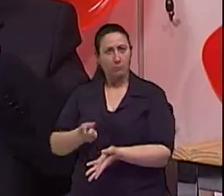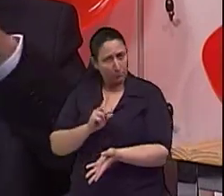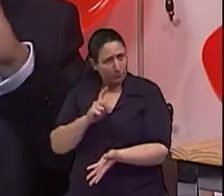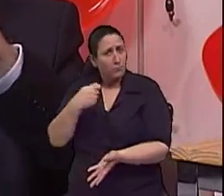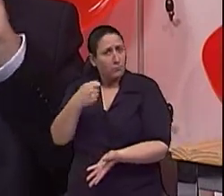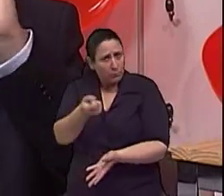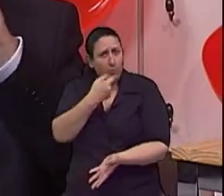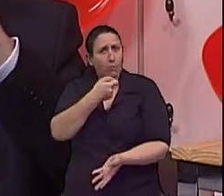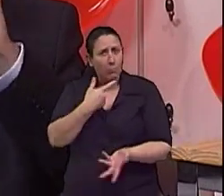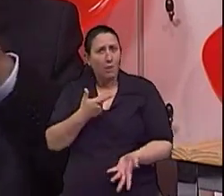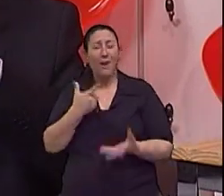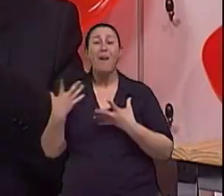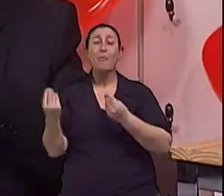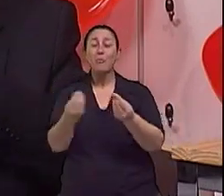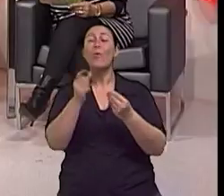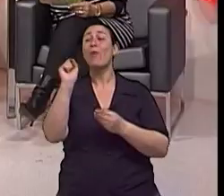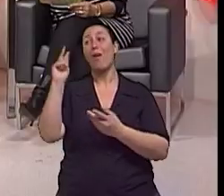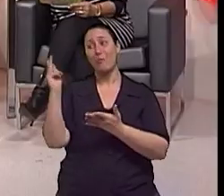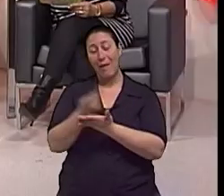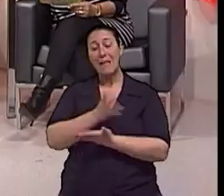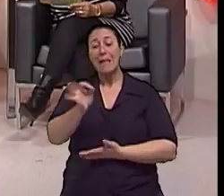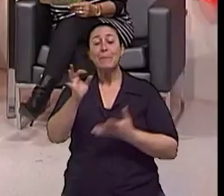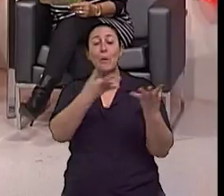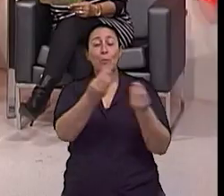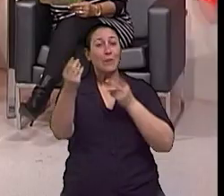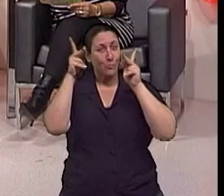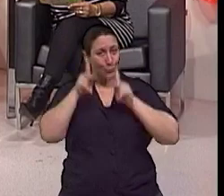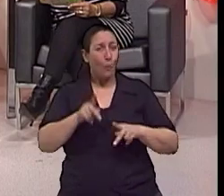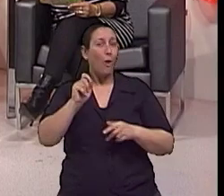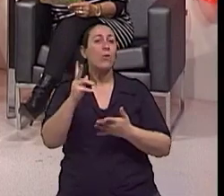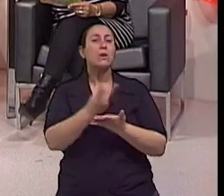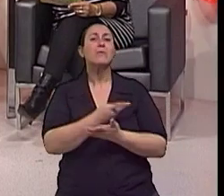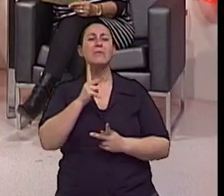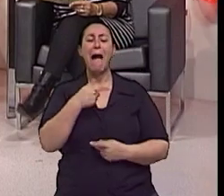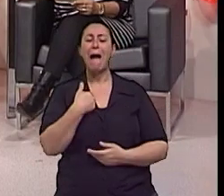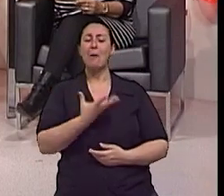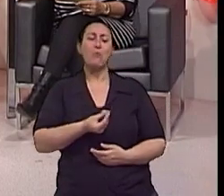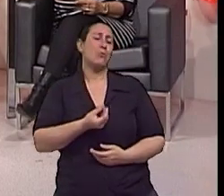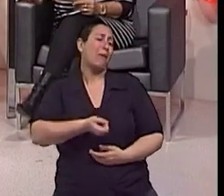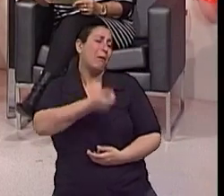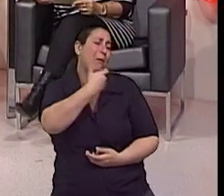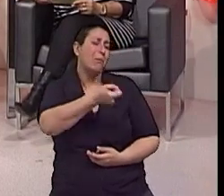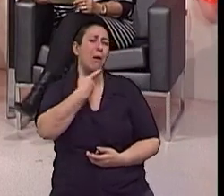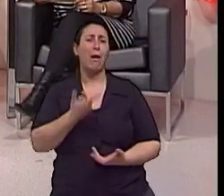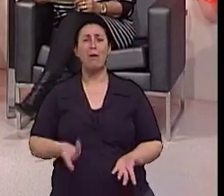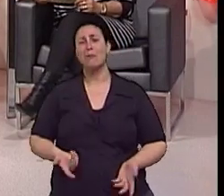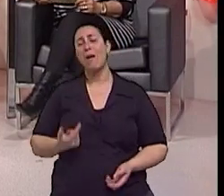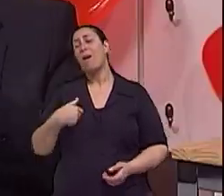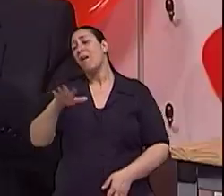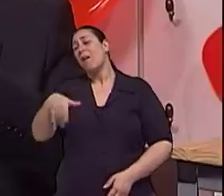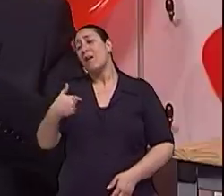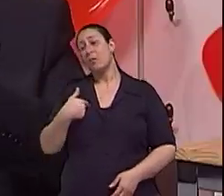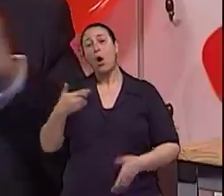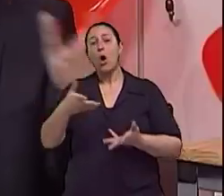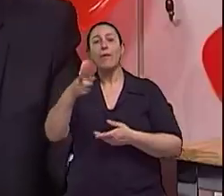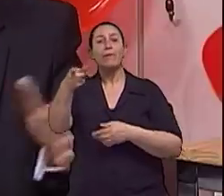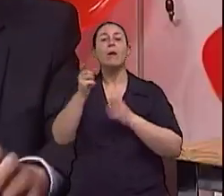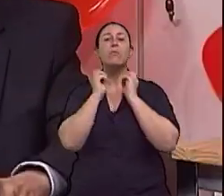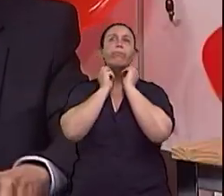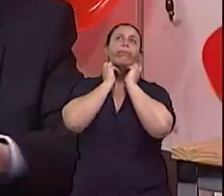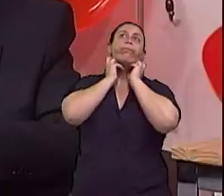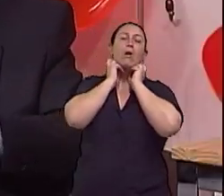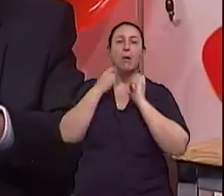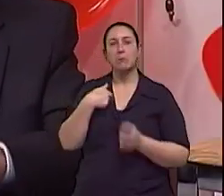muito remédio. E a hipertensão é um tratamento individualizado. Cada pessoa, né, é diferente, assim, ah, não, tu vai tratar uma